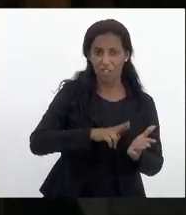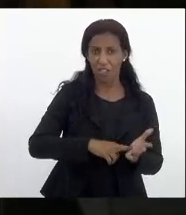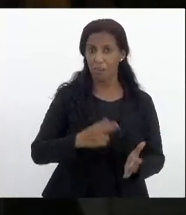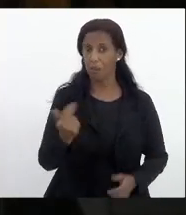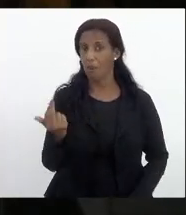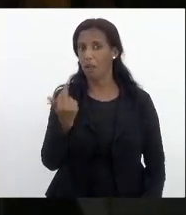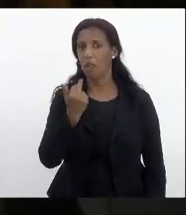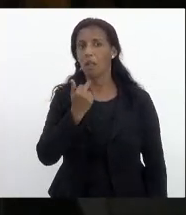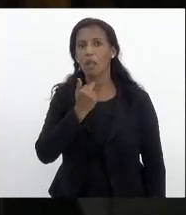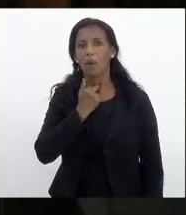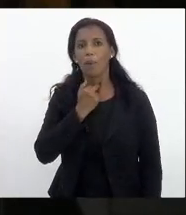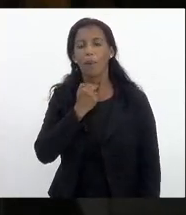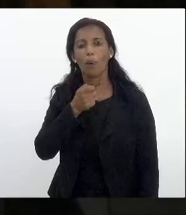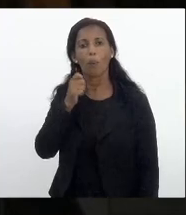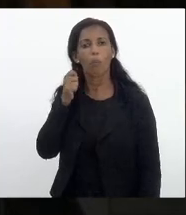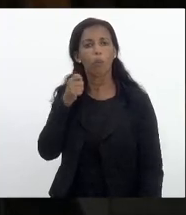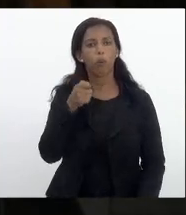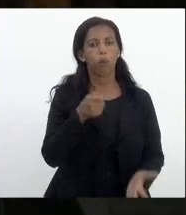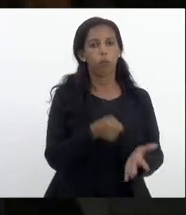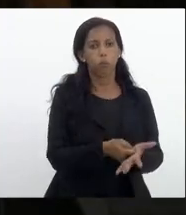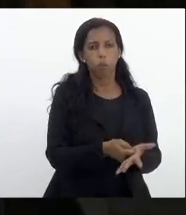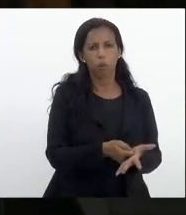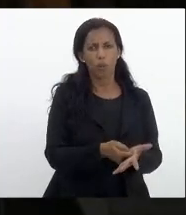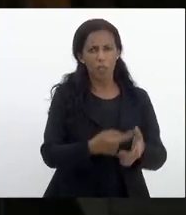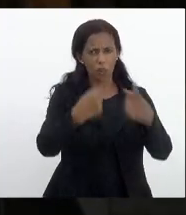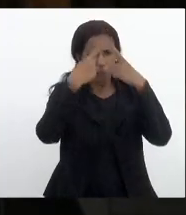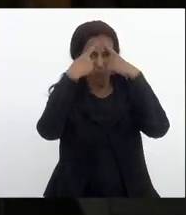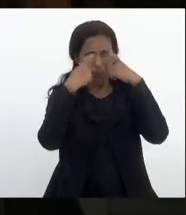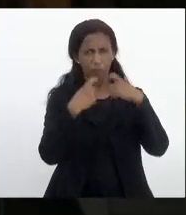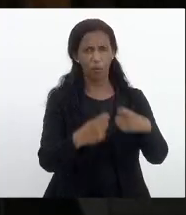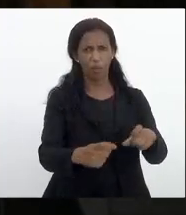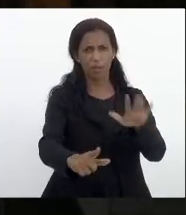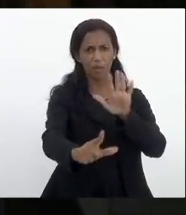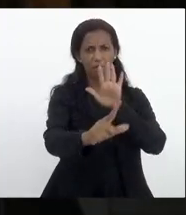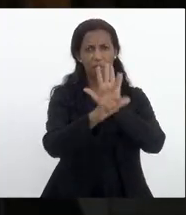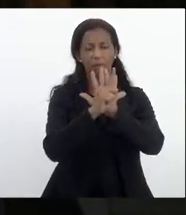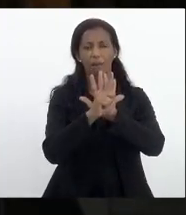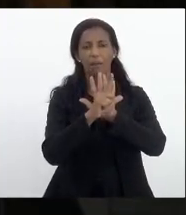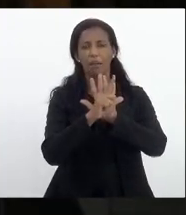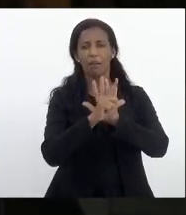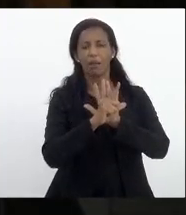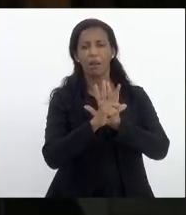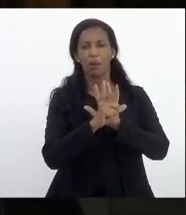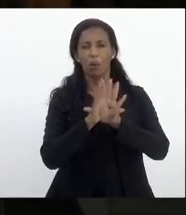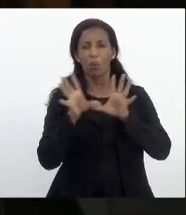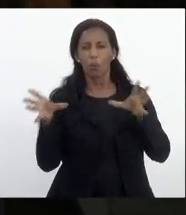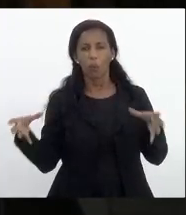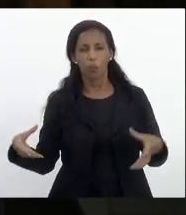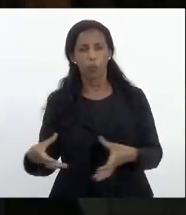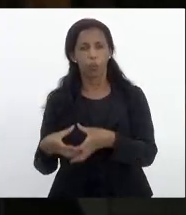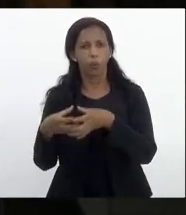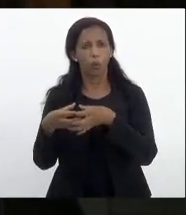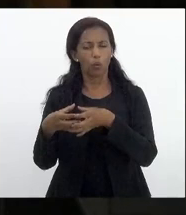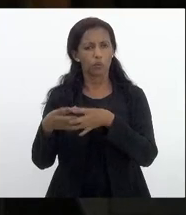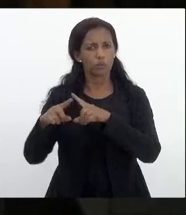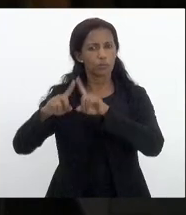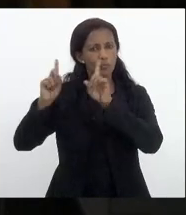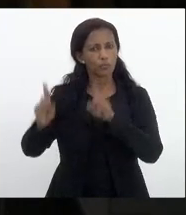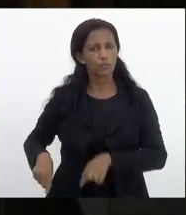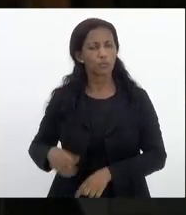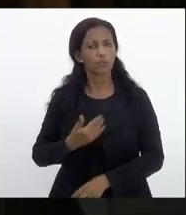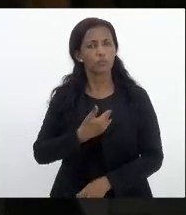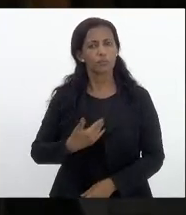punir com a virulência que as leis desejam o conjunto do funcionalismo